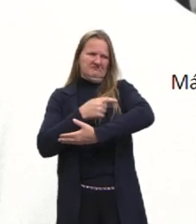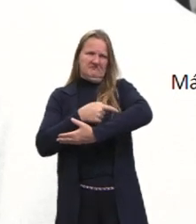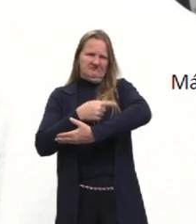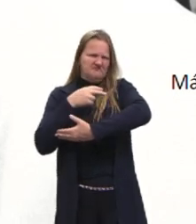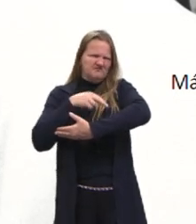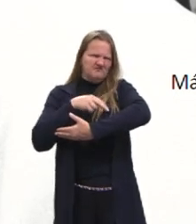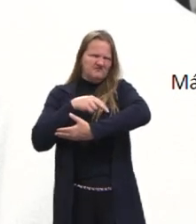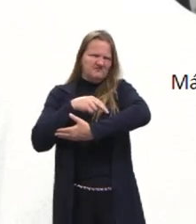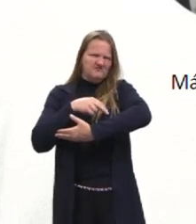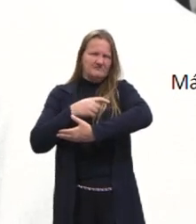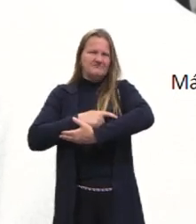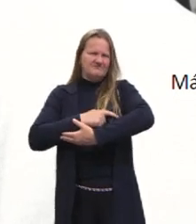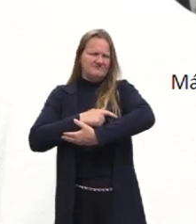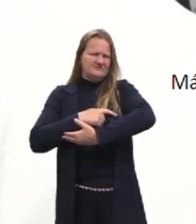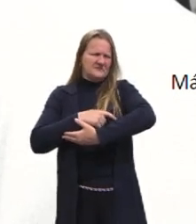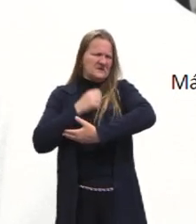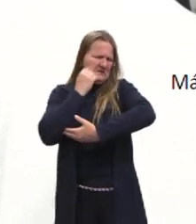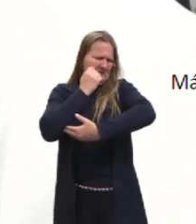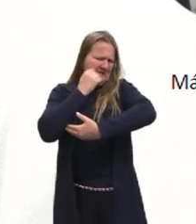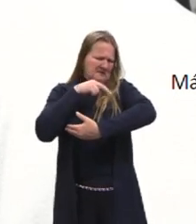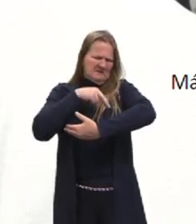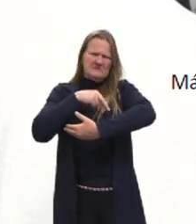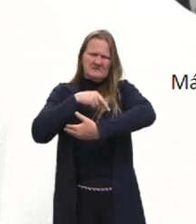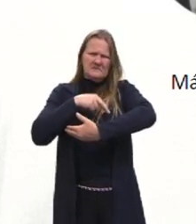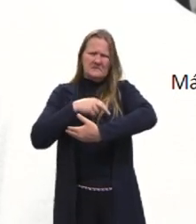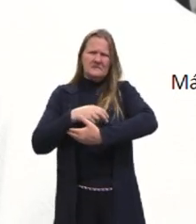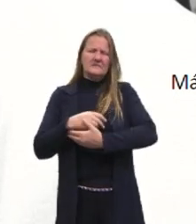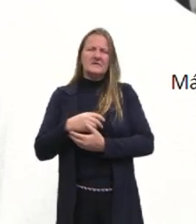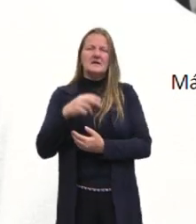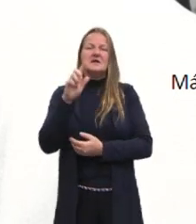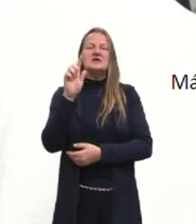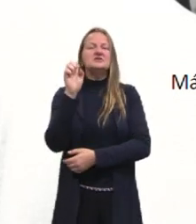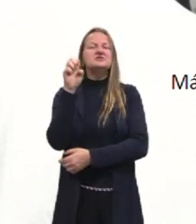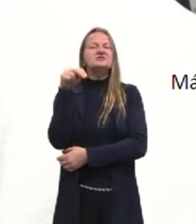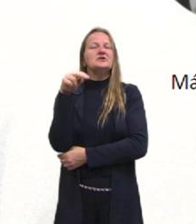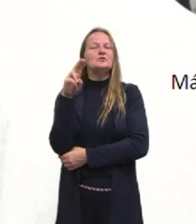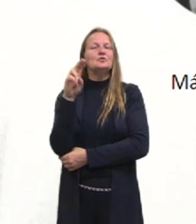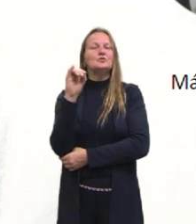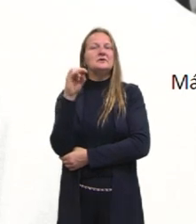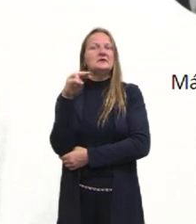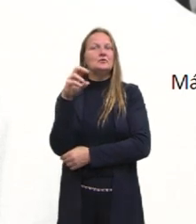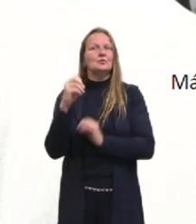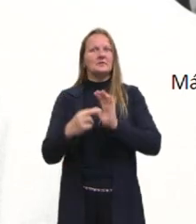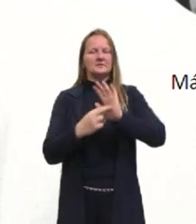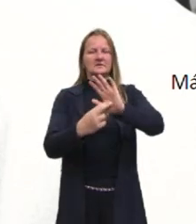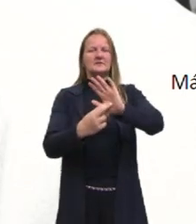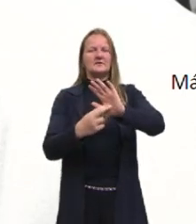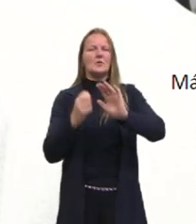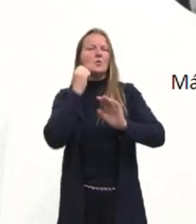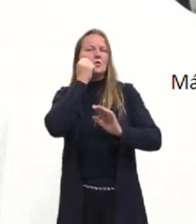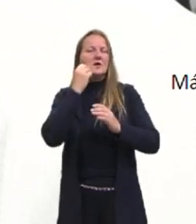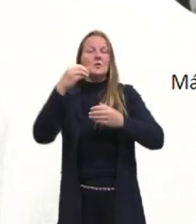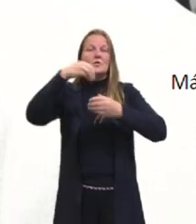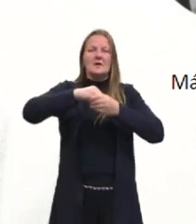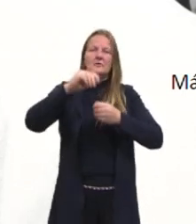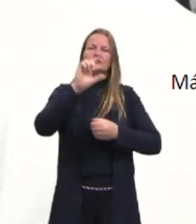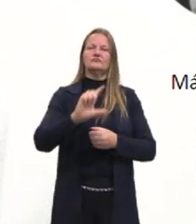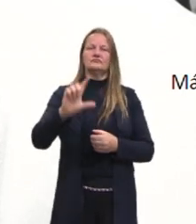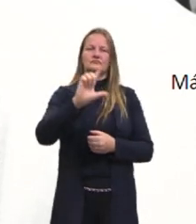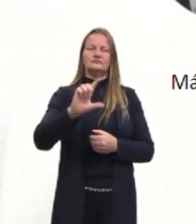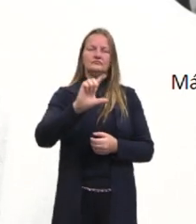era negro, ele era o genuíno brasileiro. Ele representa essa questão do negro dentro da literatura